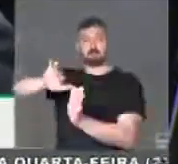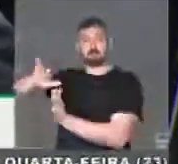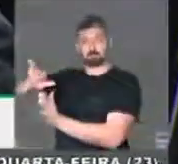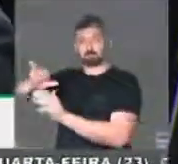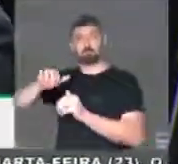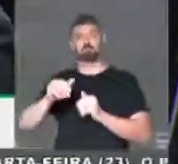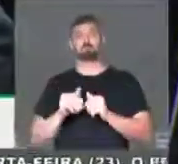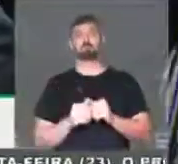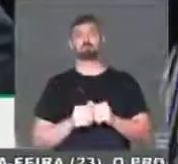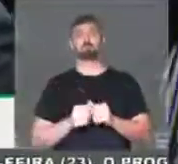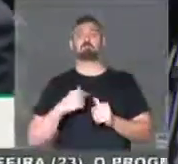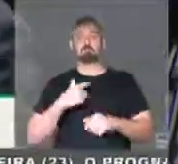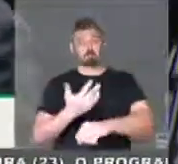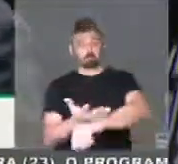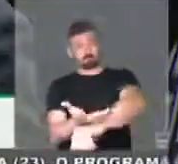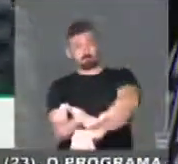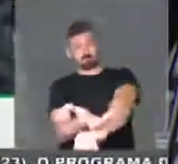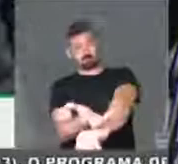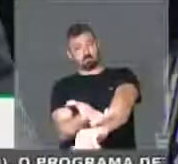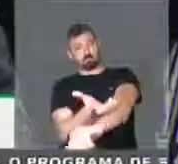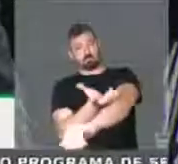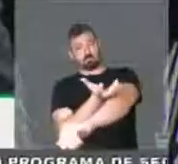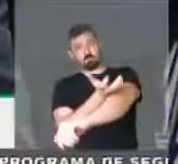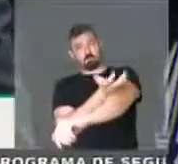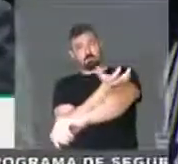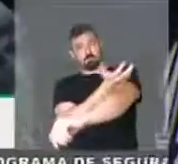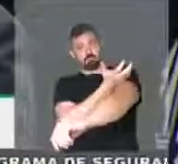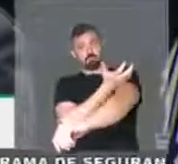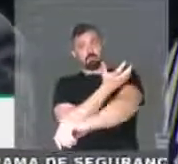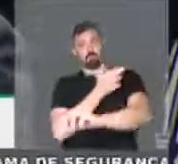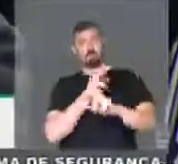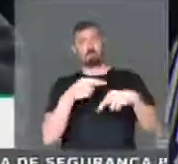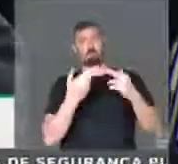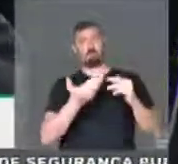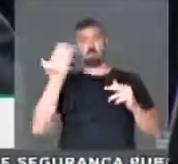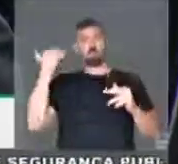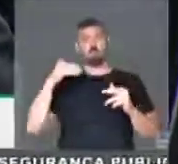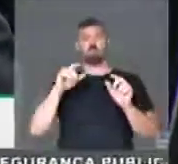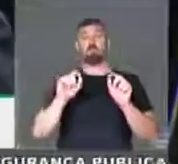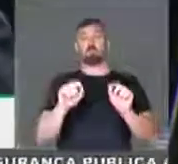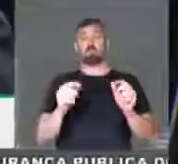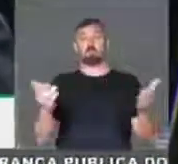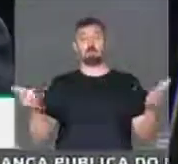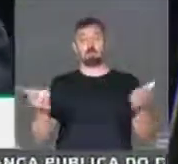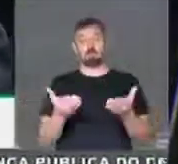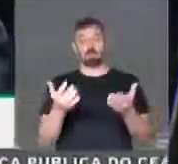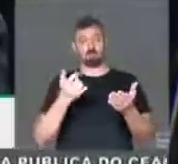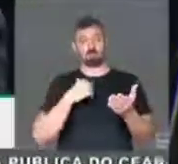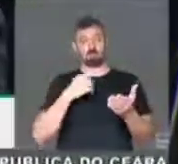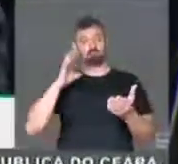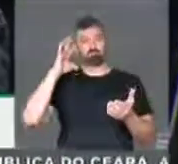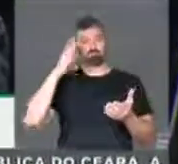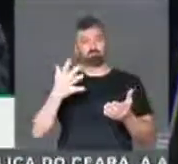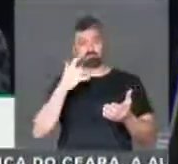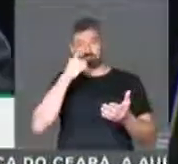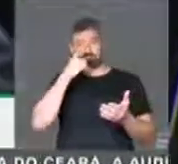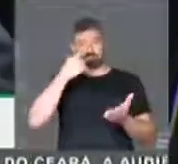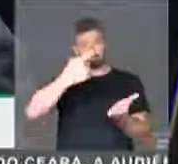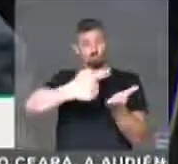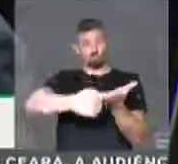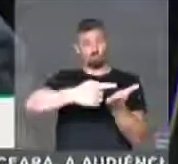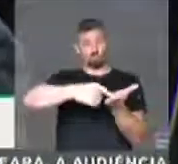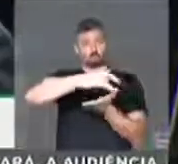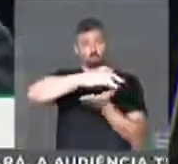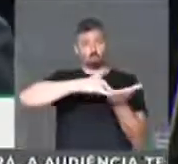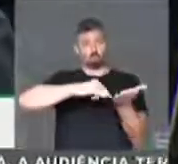eu me emocionei na sessão passada e agora eu resolvi pegar o acordo